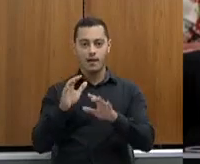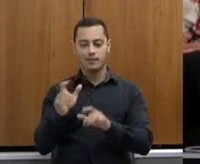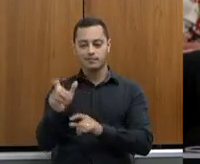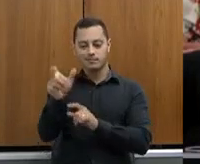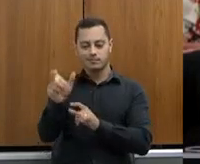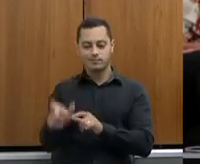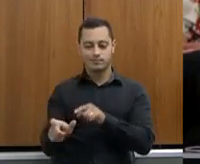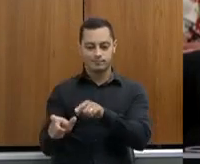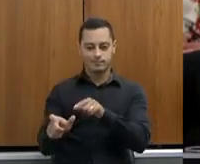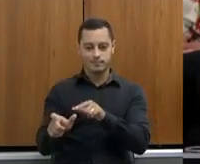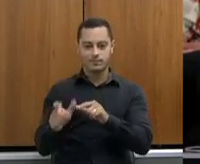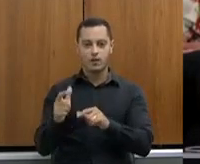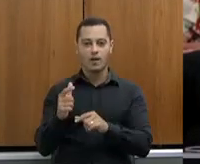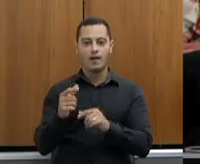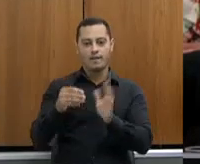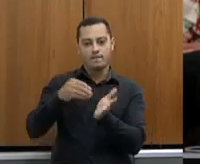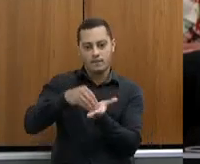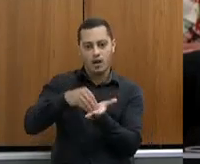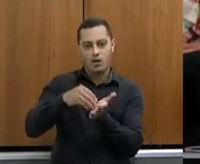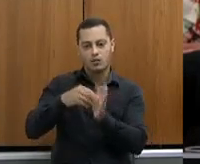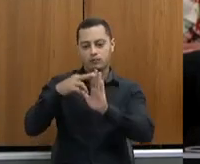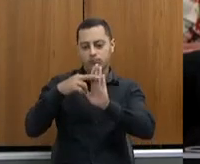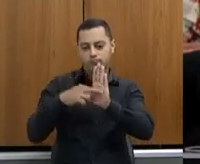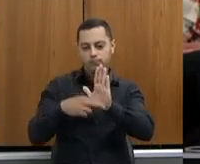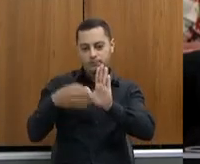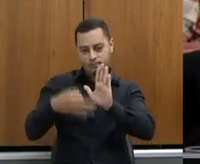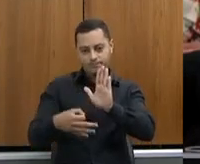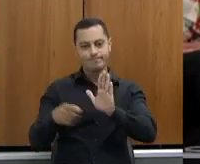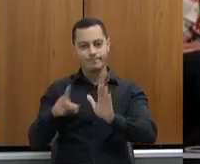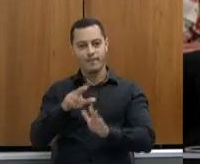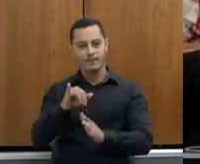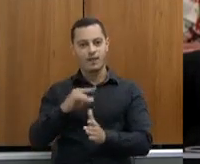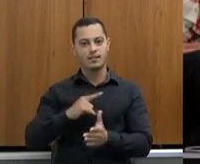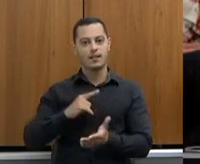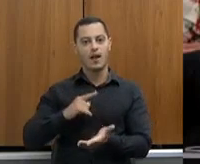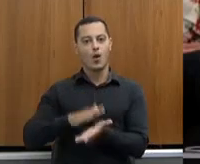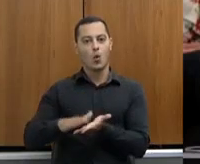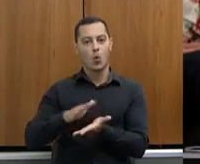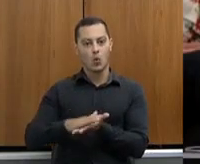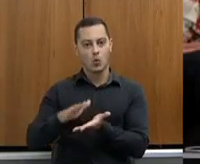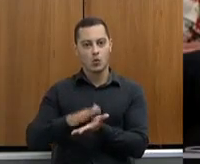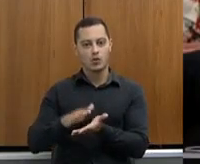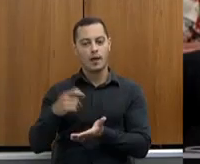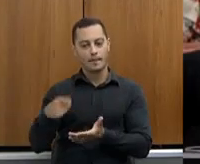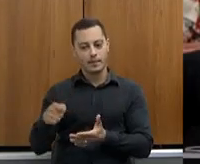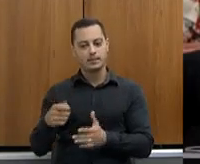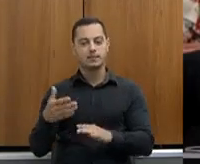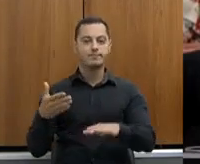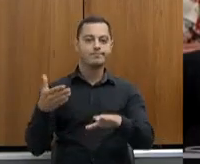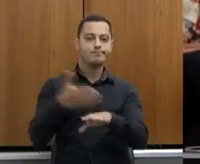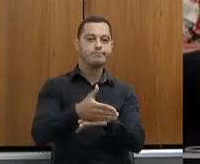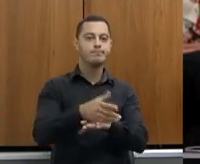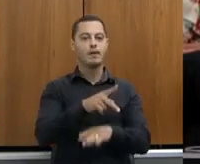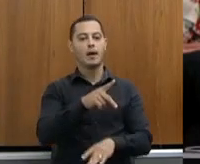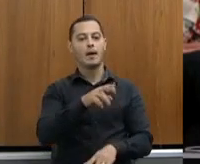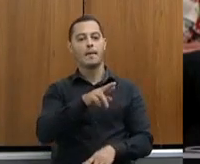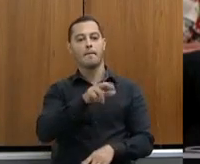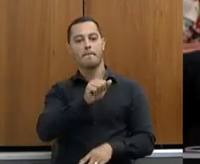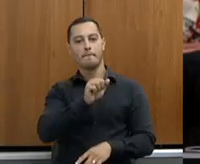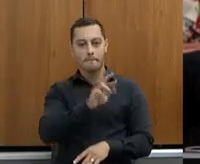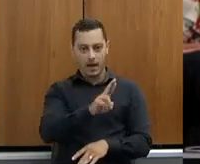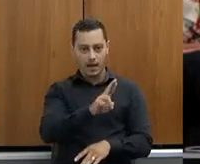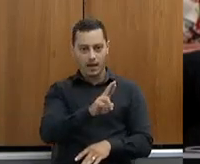com sua situação regularizada, ele vai ter custo. Ele vai ter que regularizar, ele vai entrar no PRA, que é o processo de